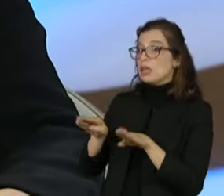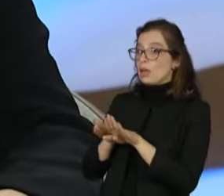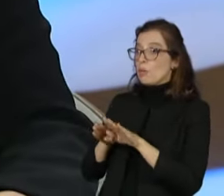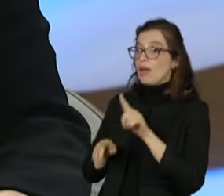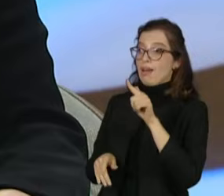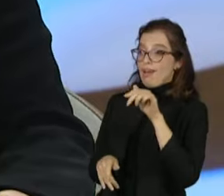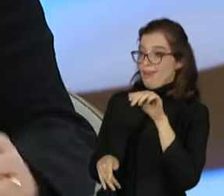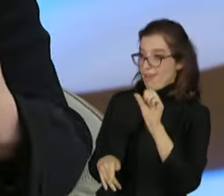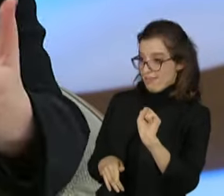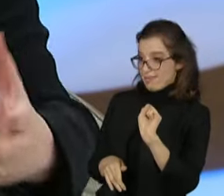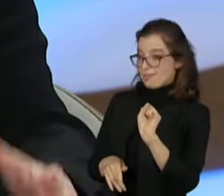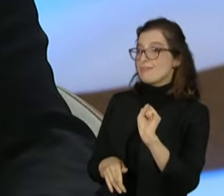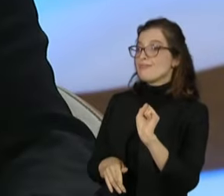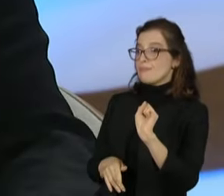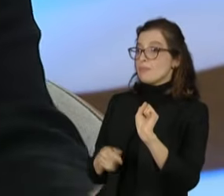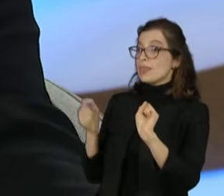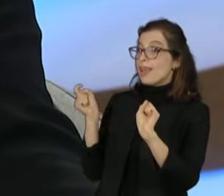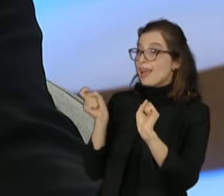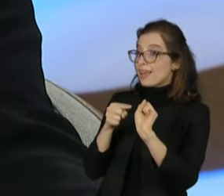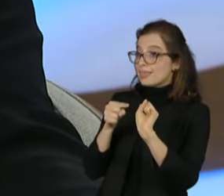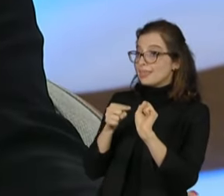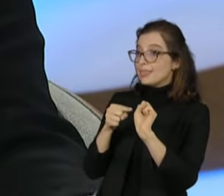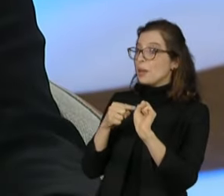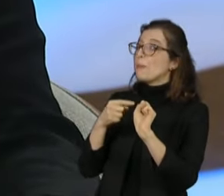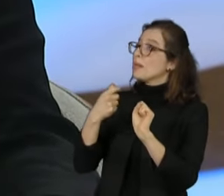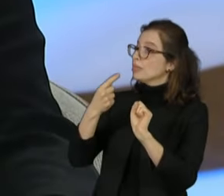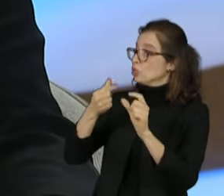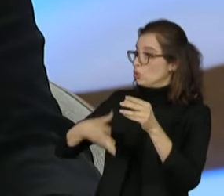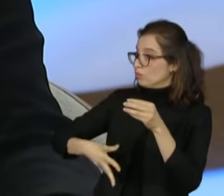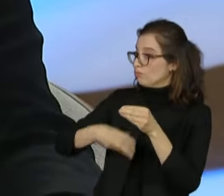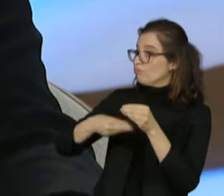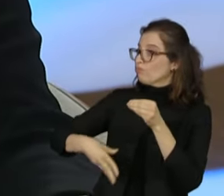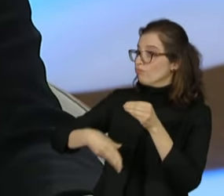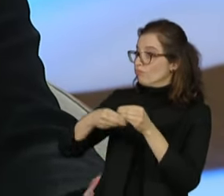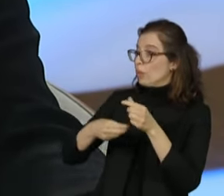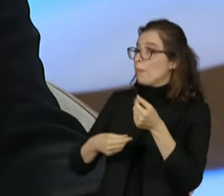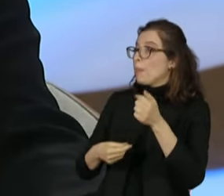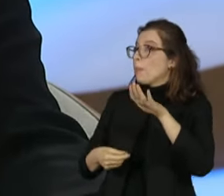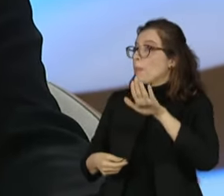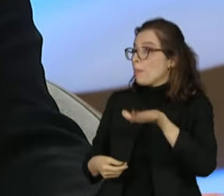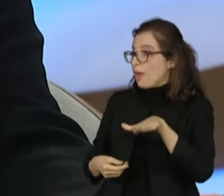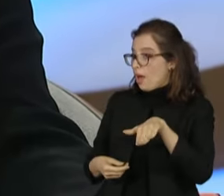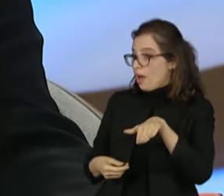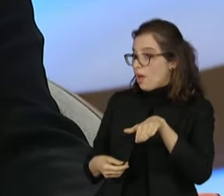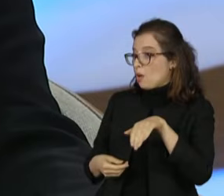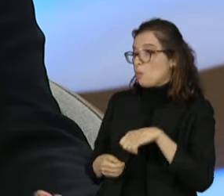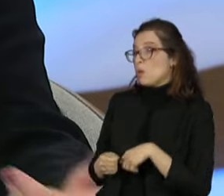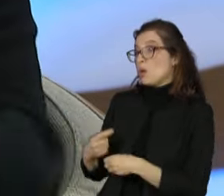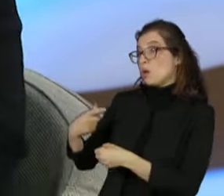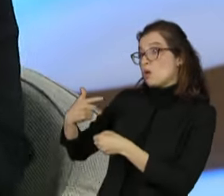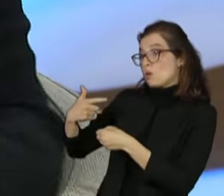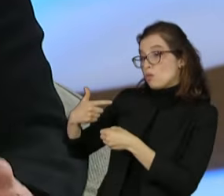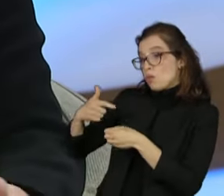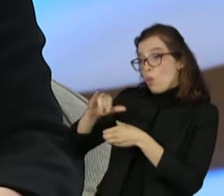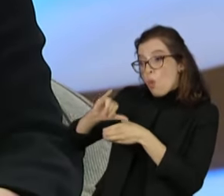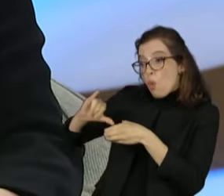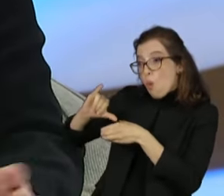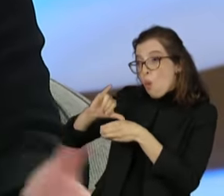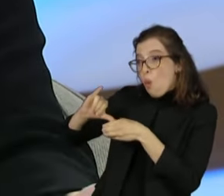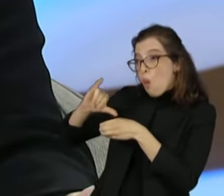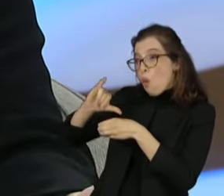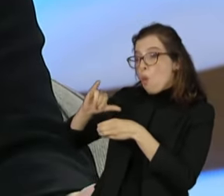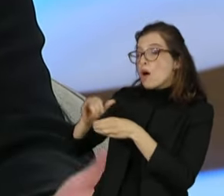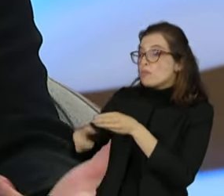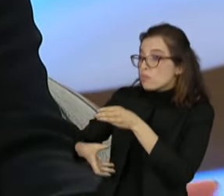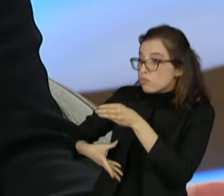ser subsidiado e financiado porque hoje, infelizmente, as famílias brasileiras, as mulheres estão cozinhando com fogão a lenha